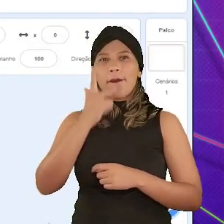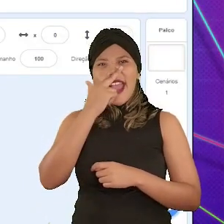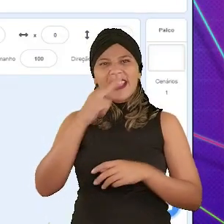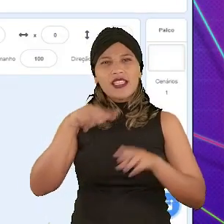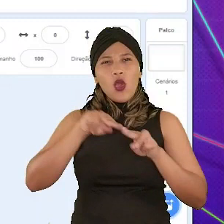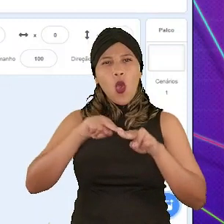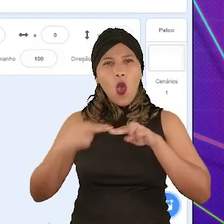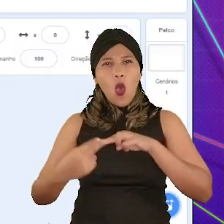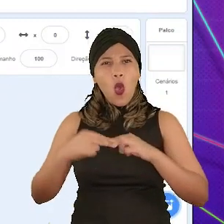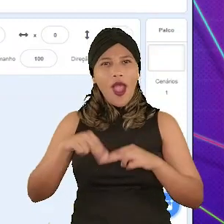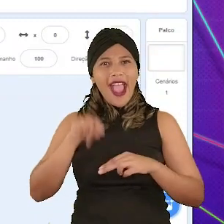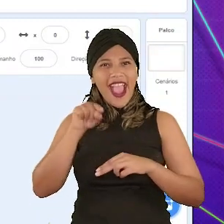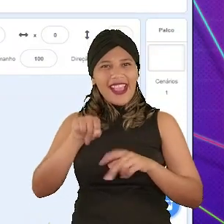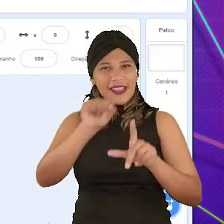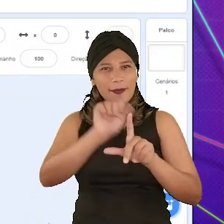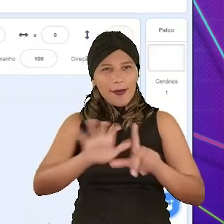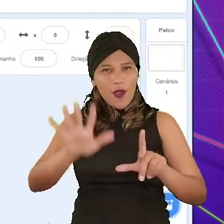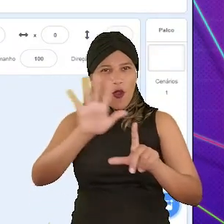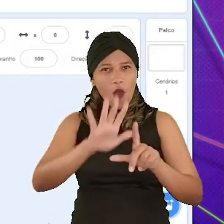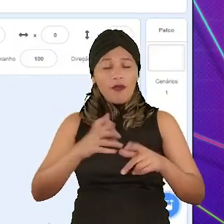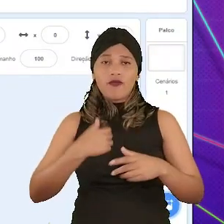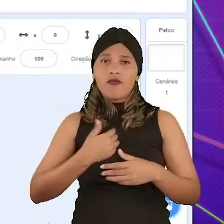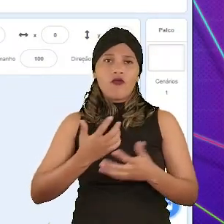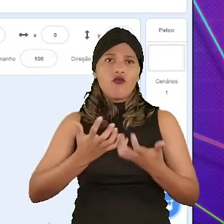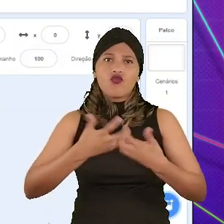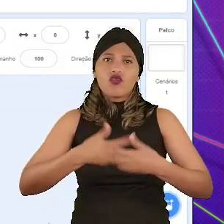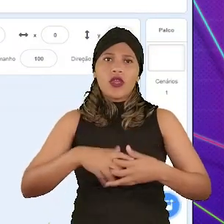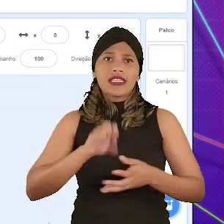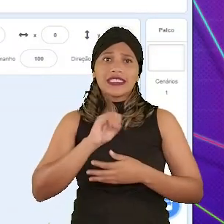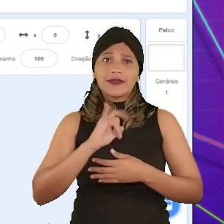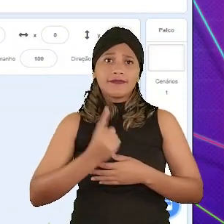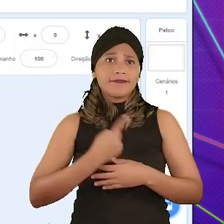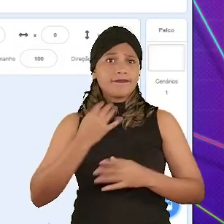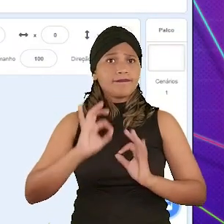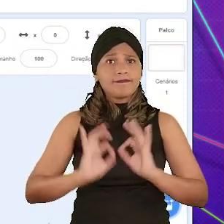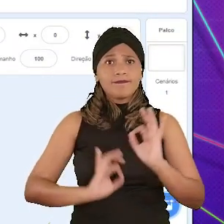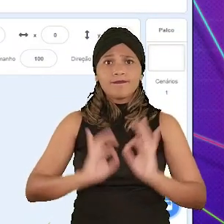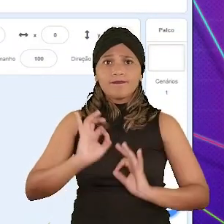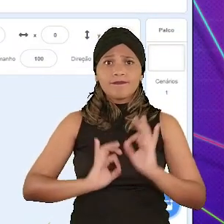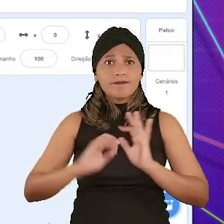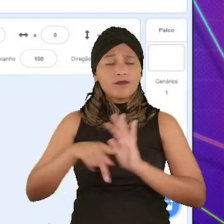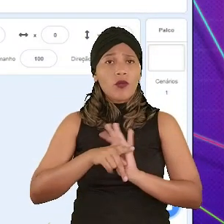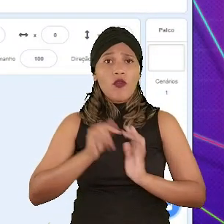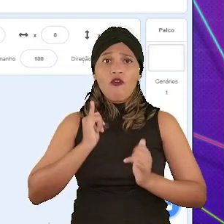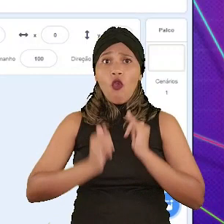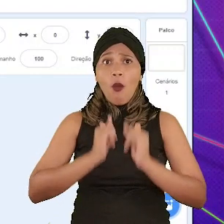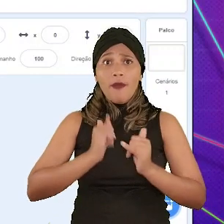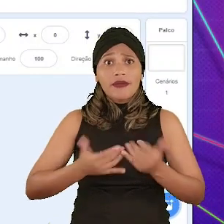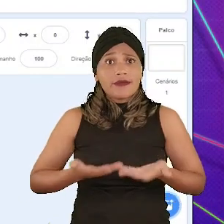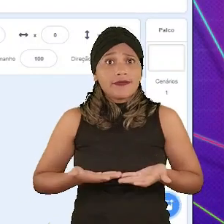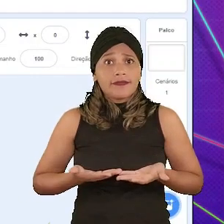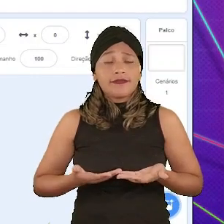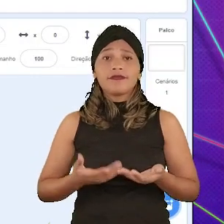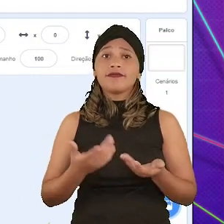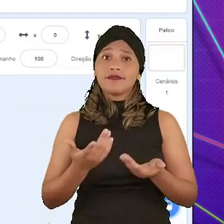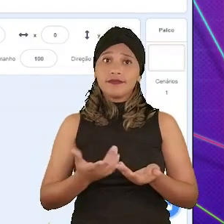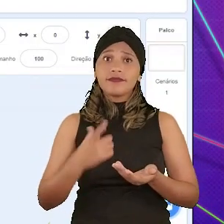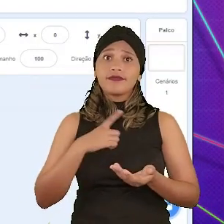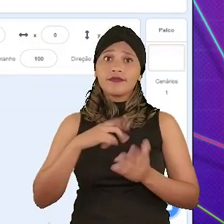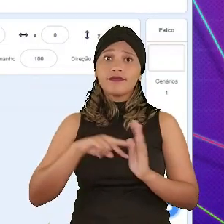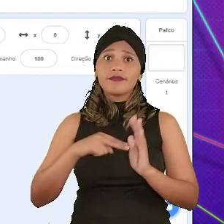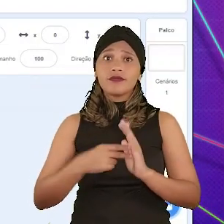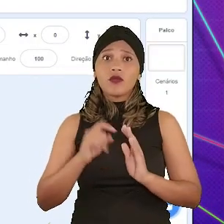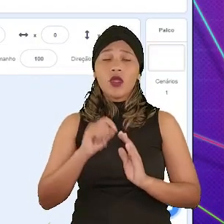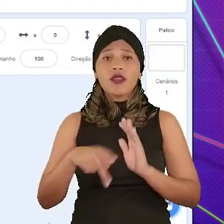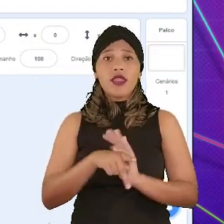é um Lego de programação. Esse bloco que a gente criou não vai funcionar se a gente não organizar as informações que temos. Esses blocos de